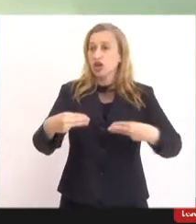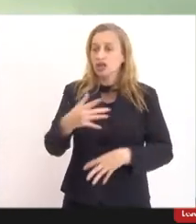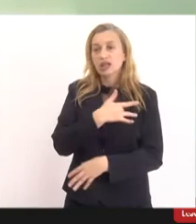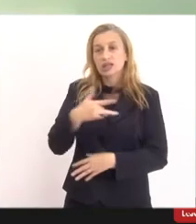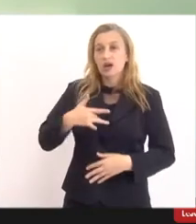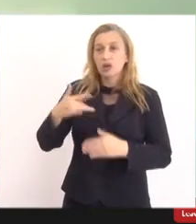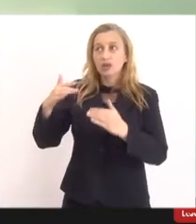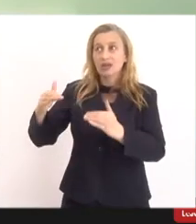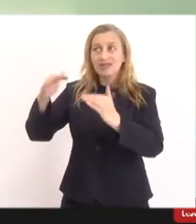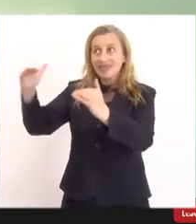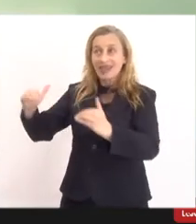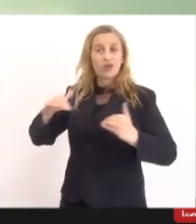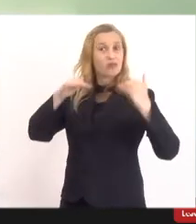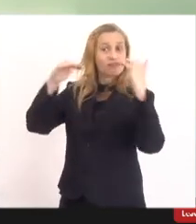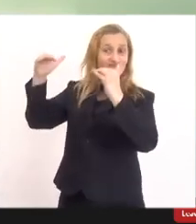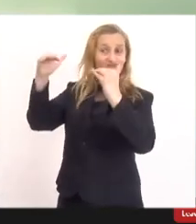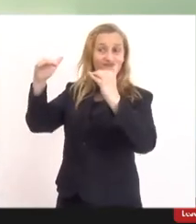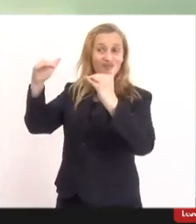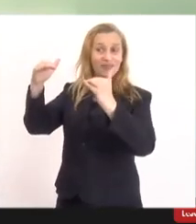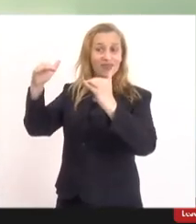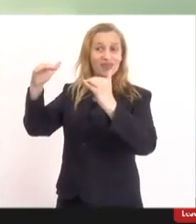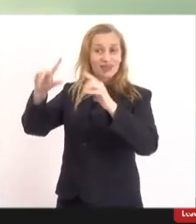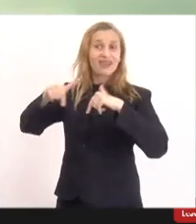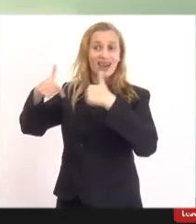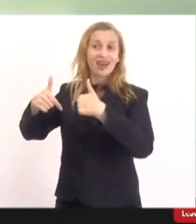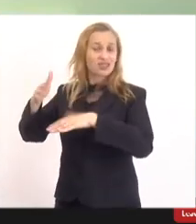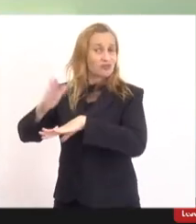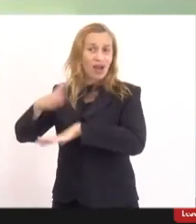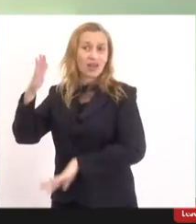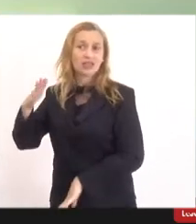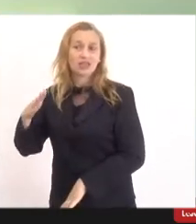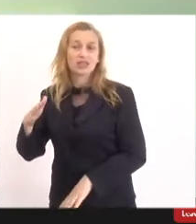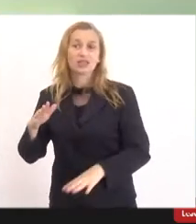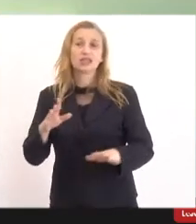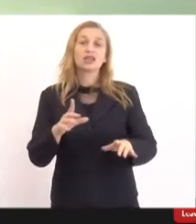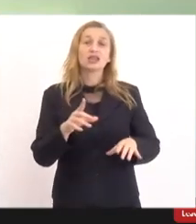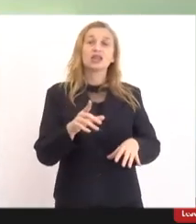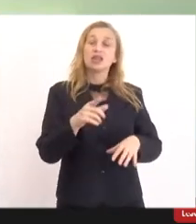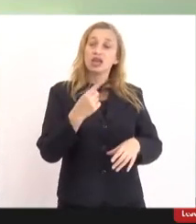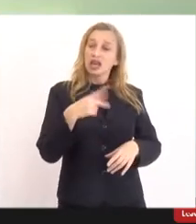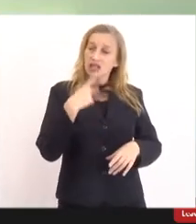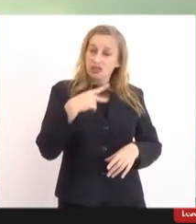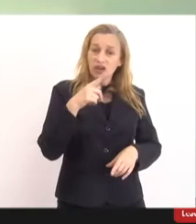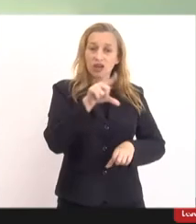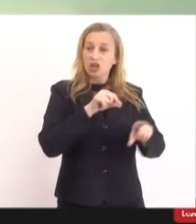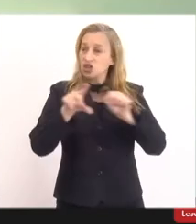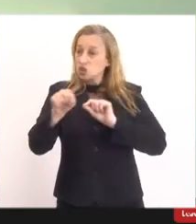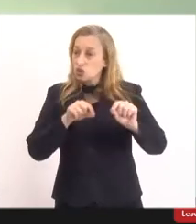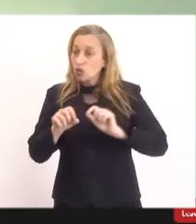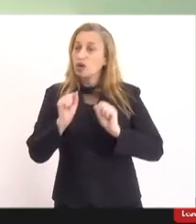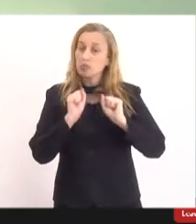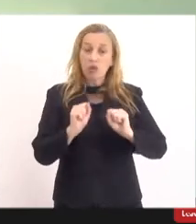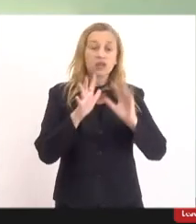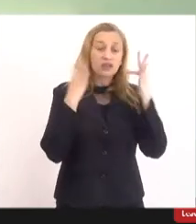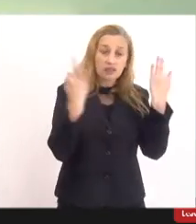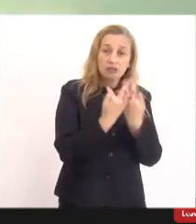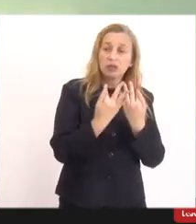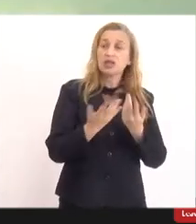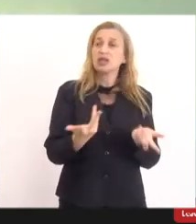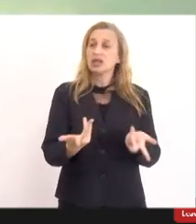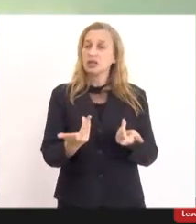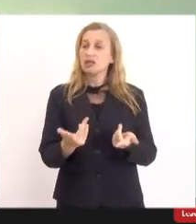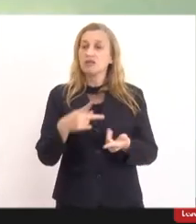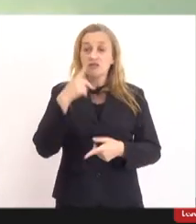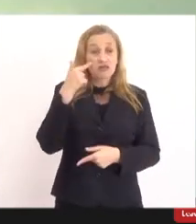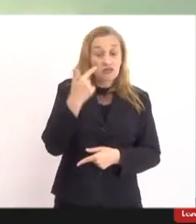autoridade máxima. Então, ele coloca como opcional e as famílias têm o direito de fazer as escolhas e fazer essa imposição, está